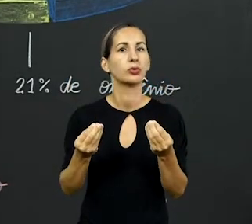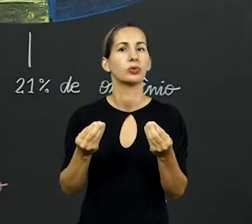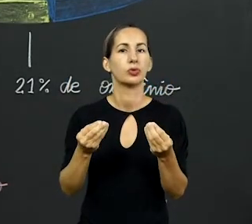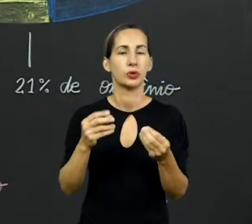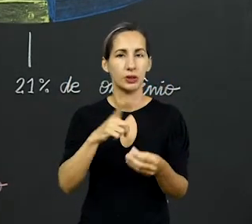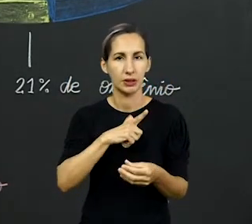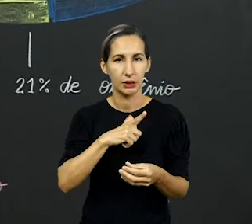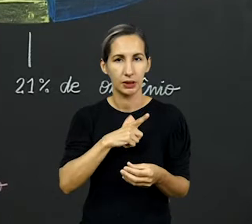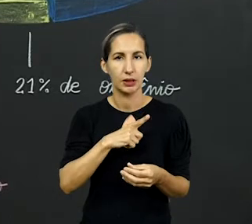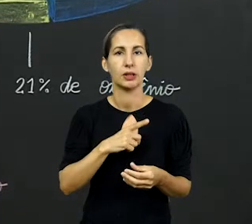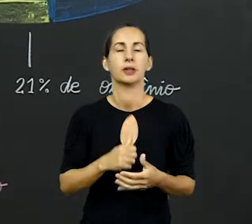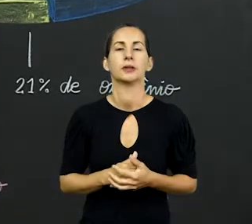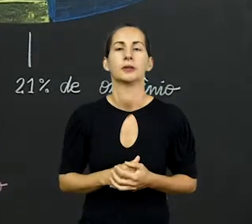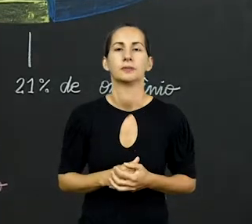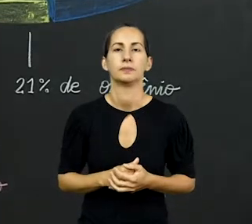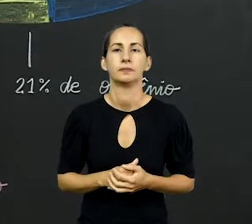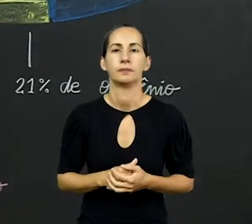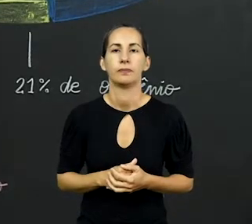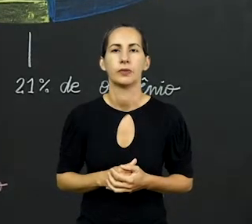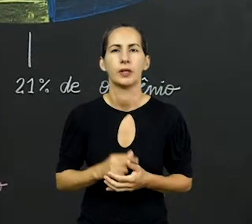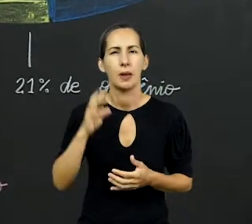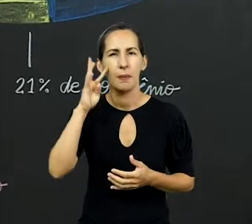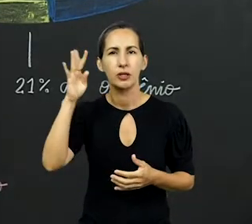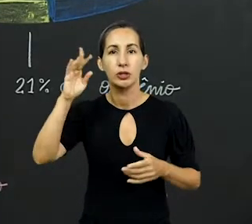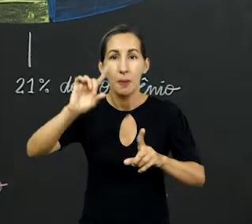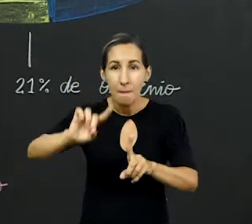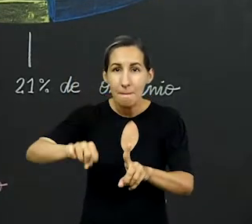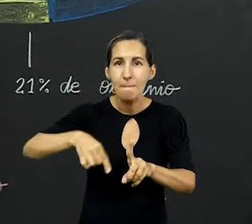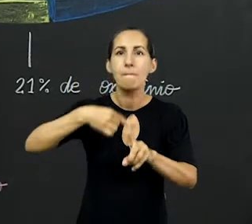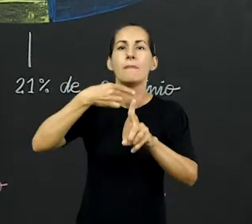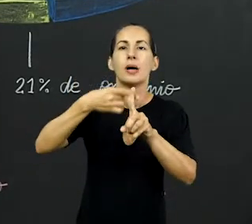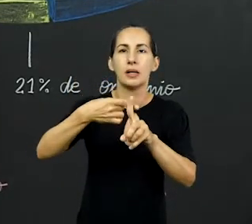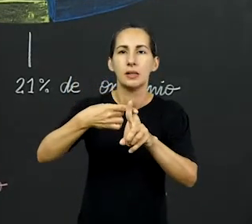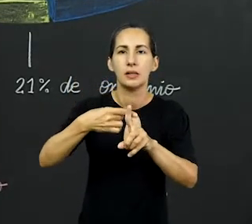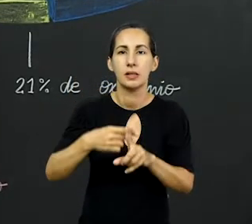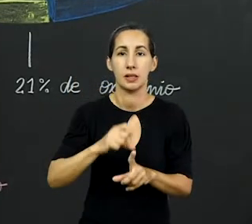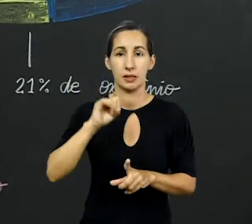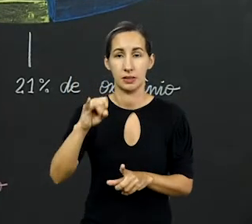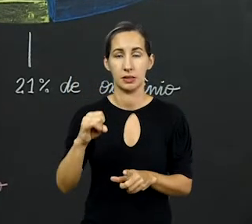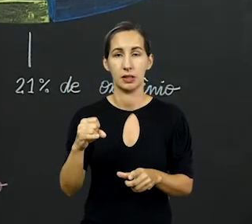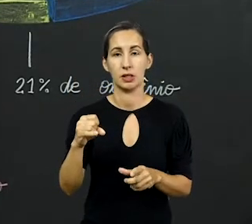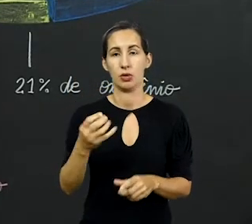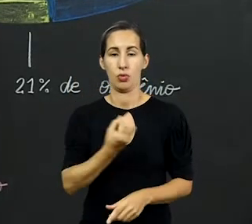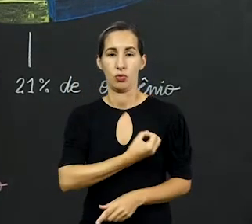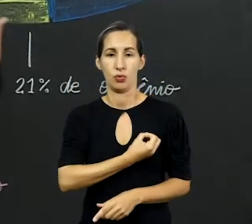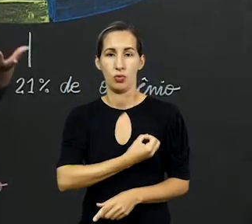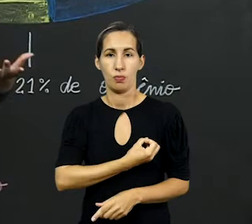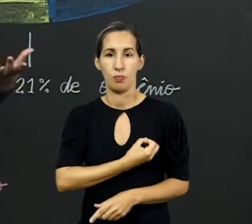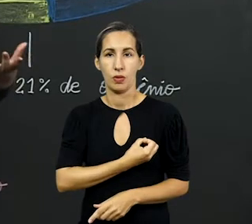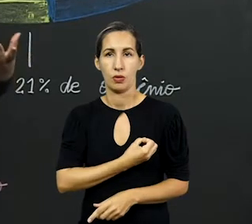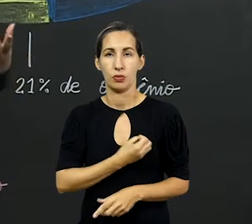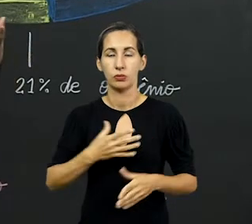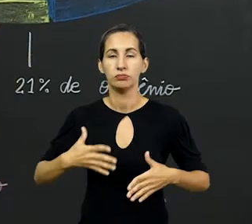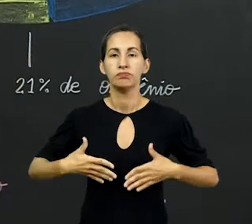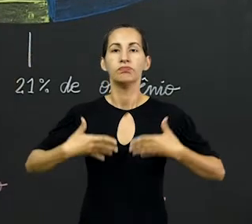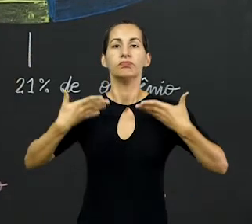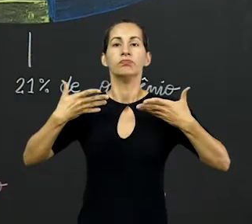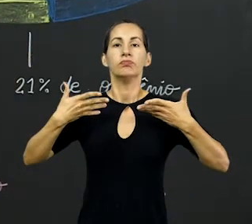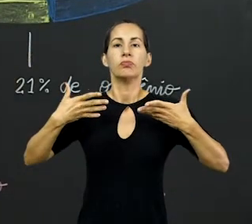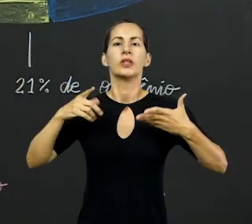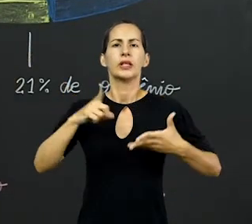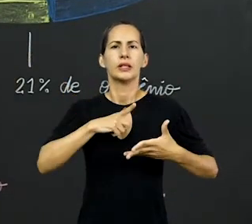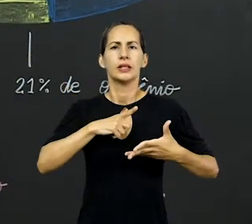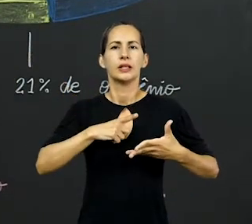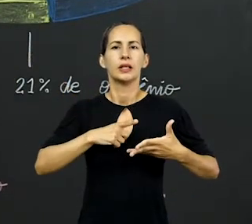correto? Já tem bastante. Imagina ter mais que isso. Se eu tenho uma quantidade maior no ar, pode